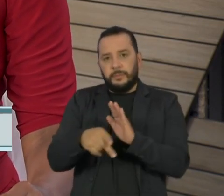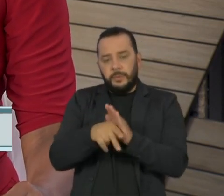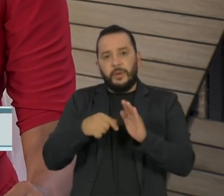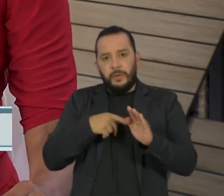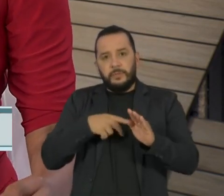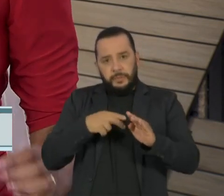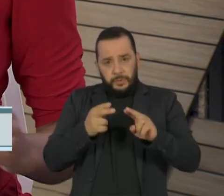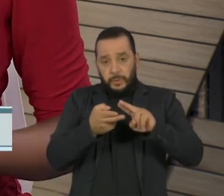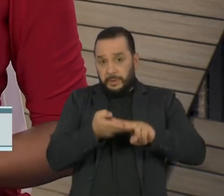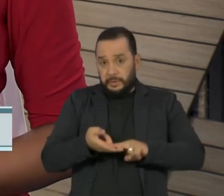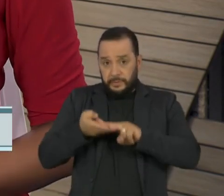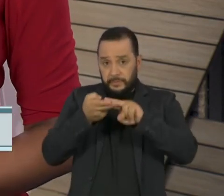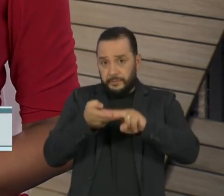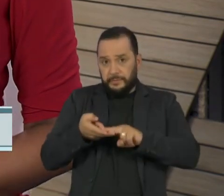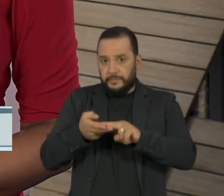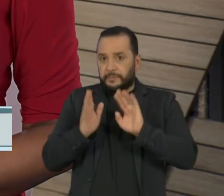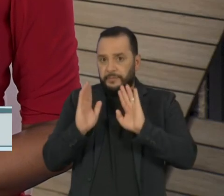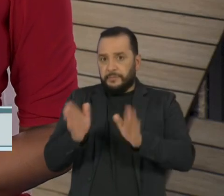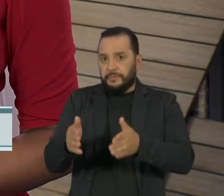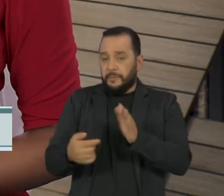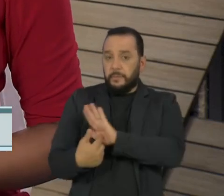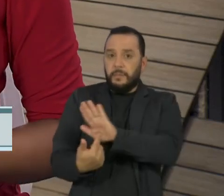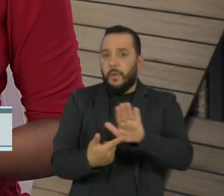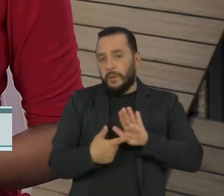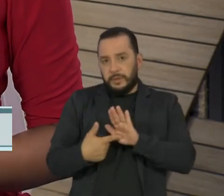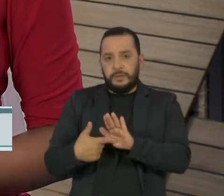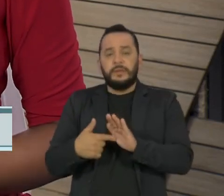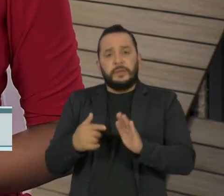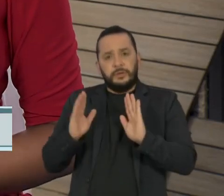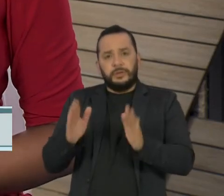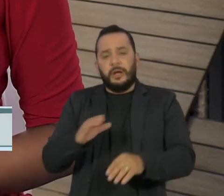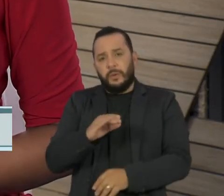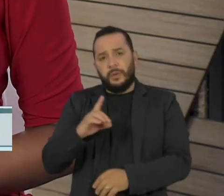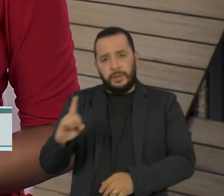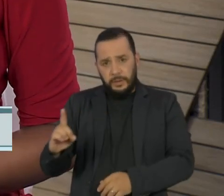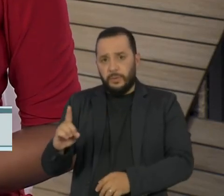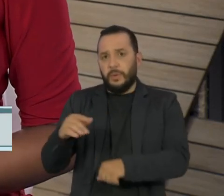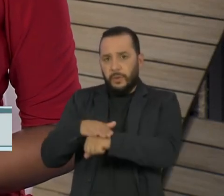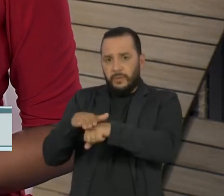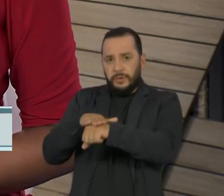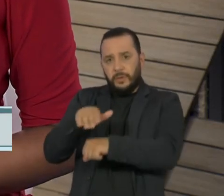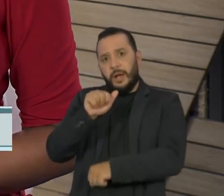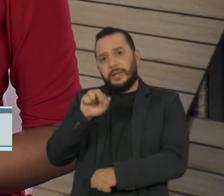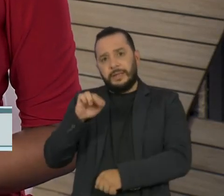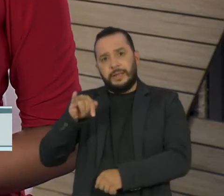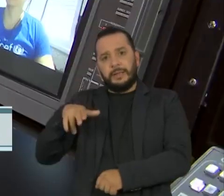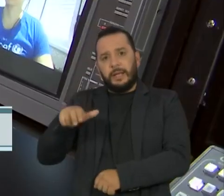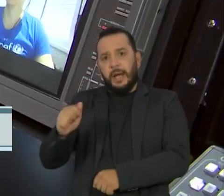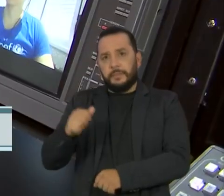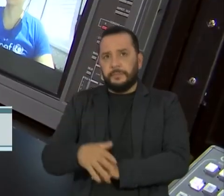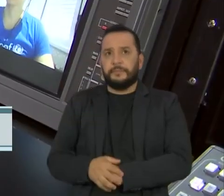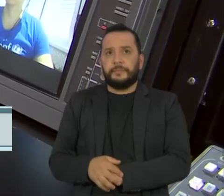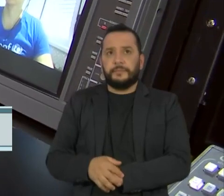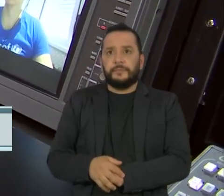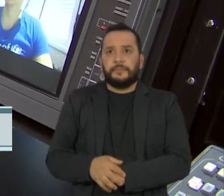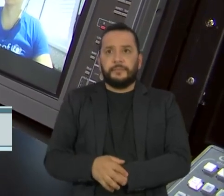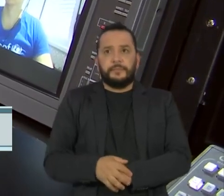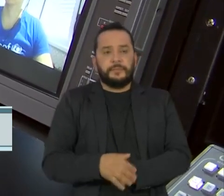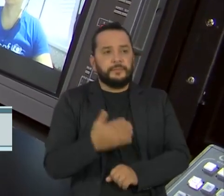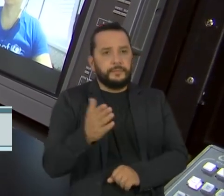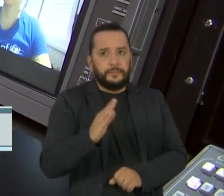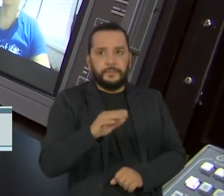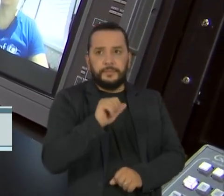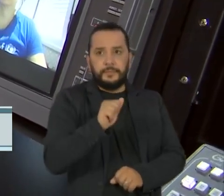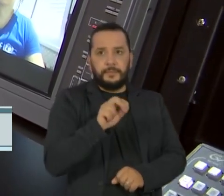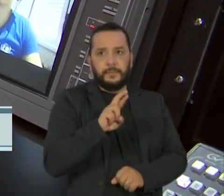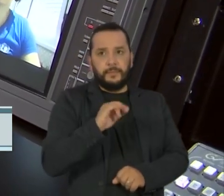Infância. A repórter Vanessa Lorenzini conversou com a coordenadora local, Adriana Alvarenga. Adriana, muito